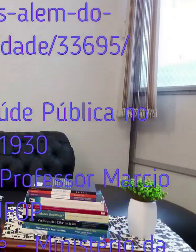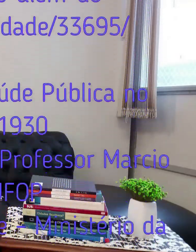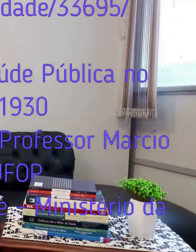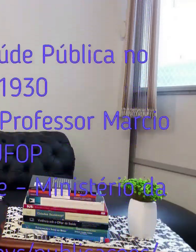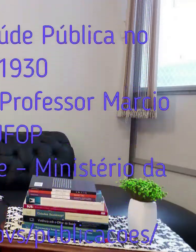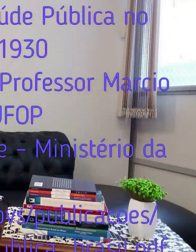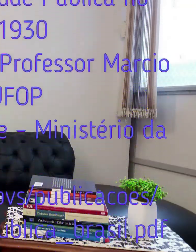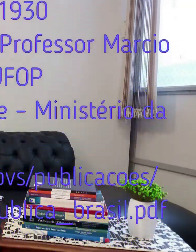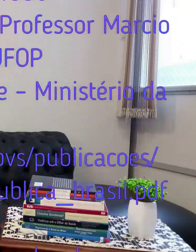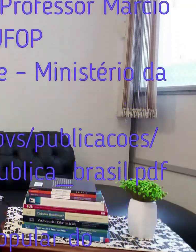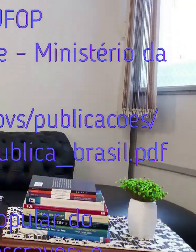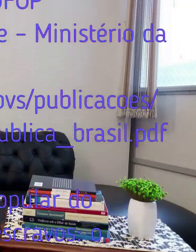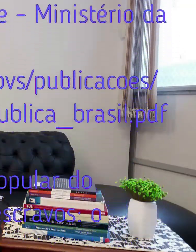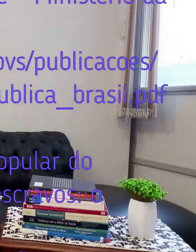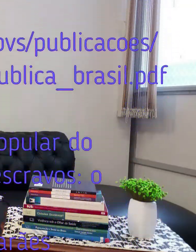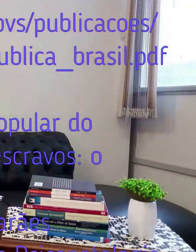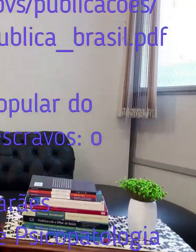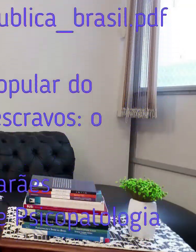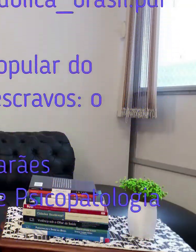tchau!